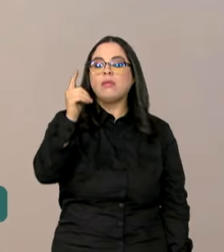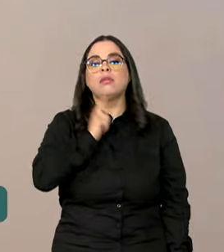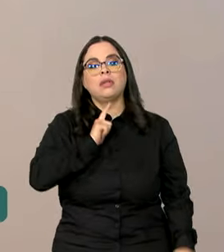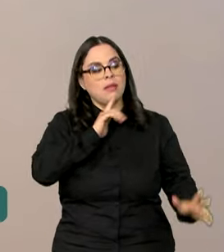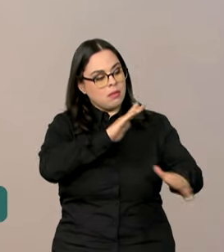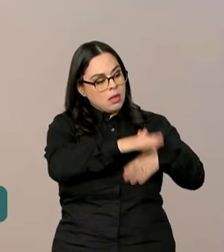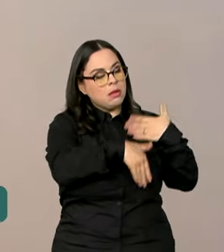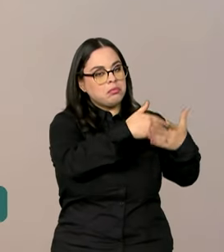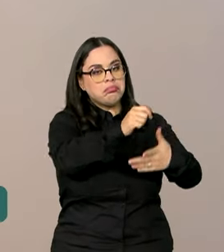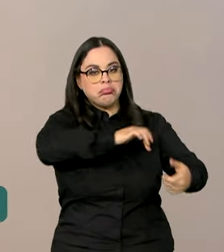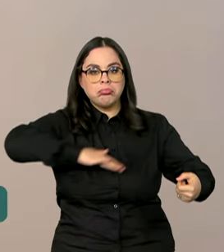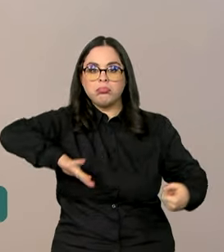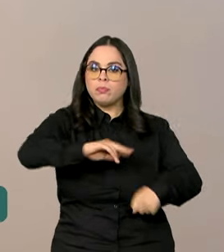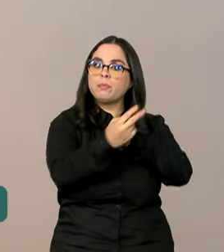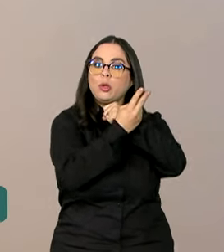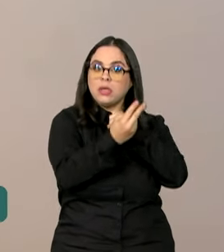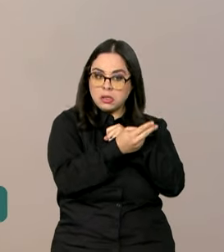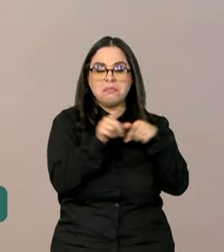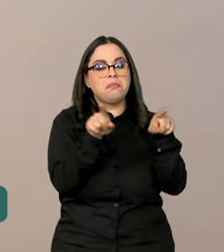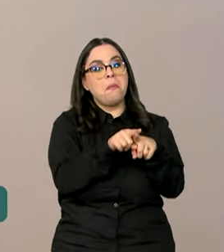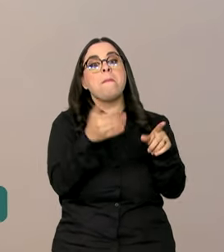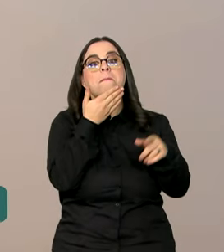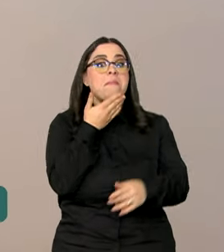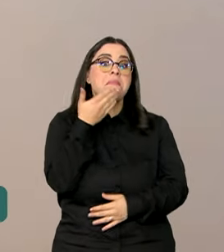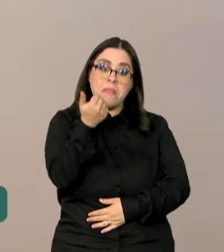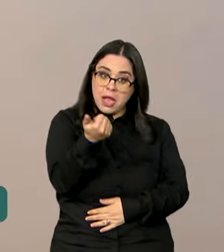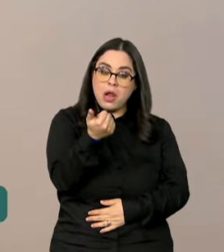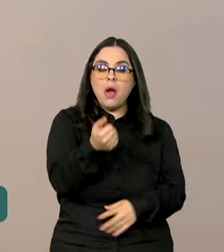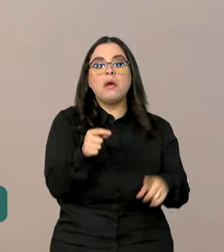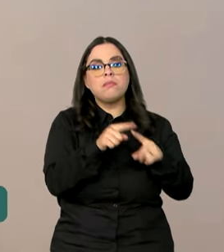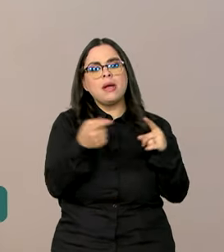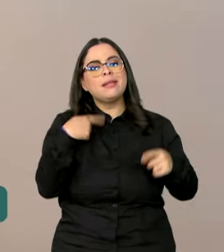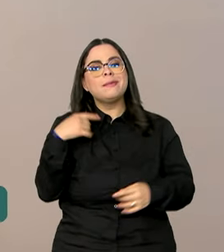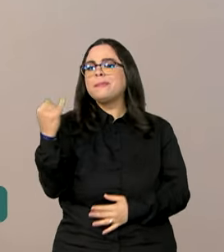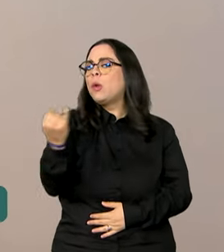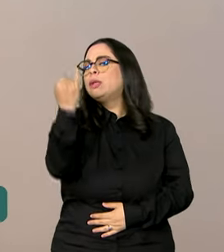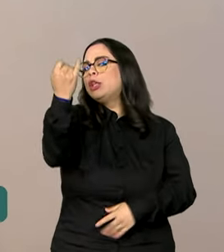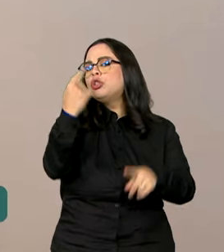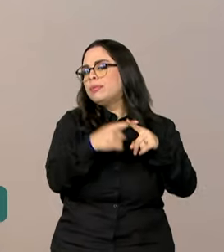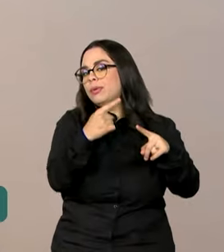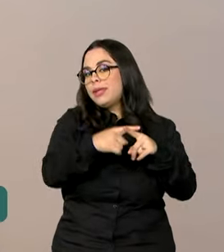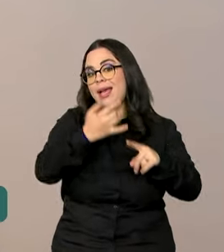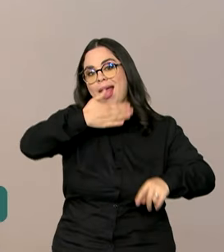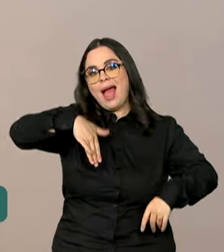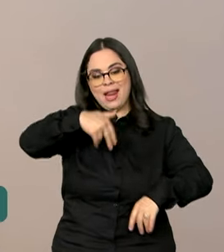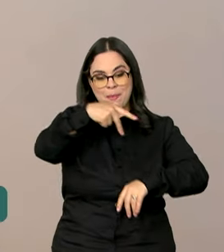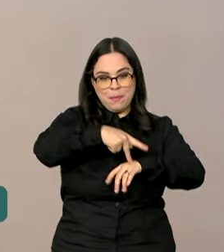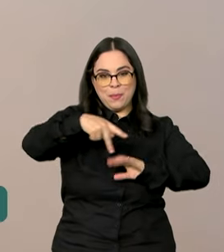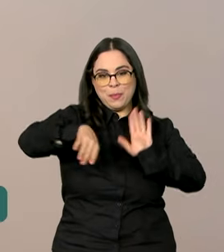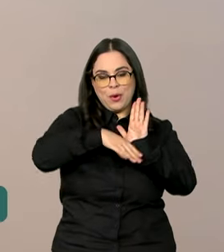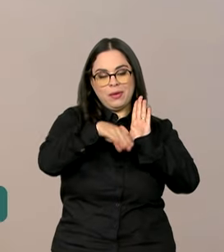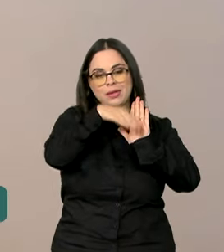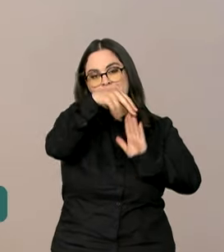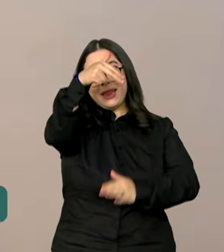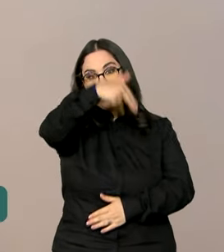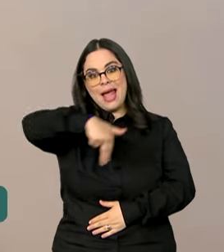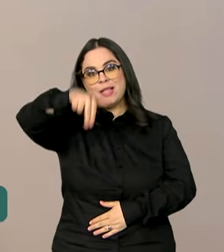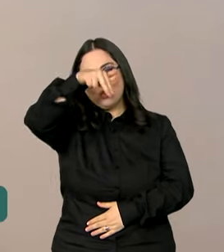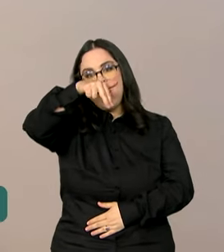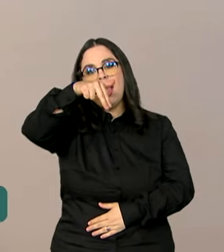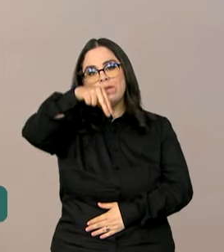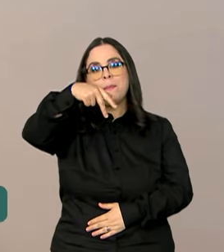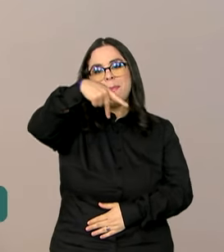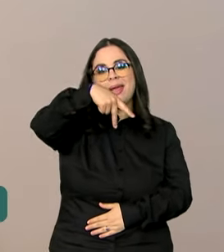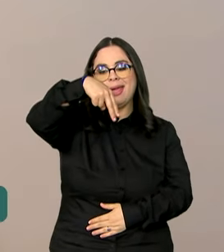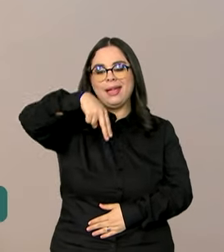desempenho em gerar proteção e ela vai ser muito importante para o Programa Nacional de Imunização. É uma tendência mundial